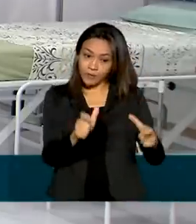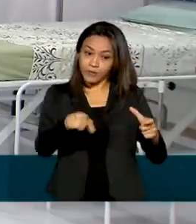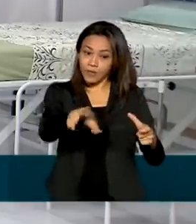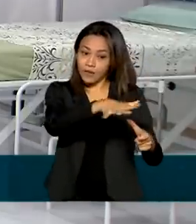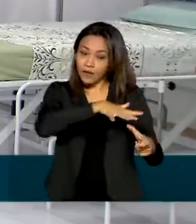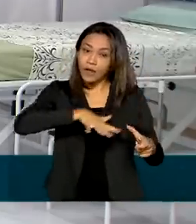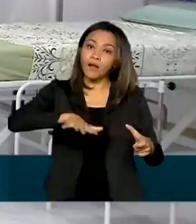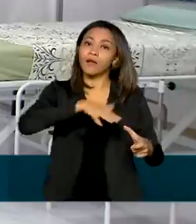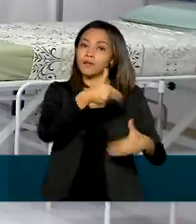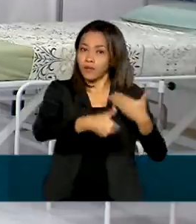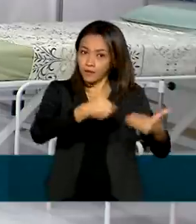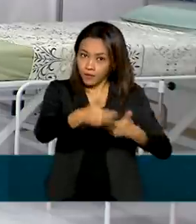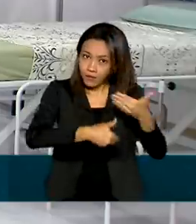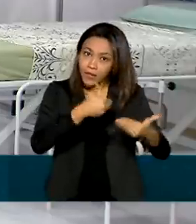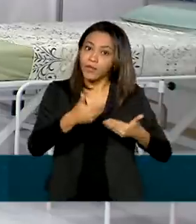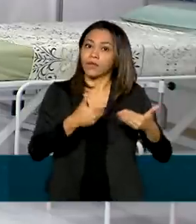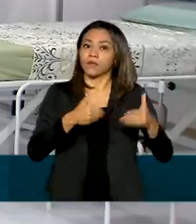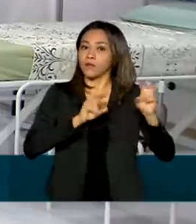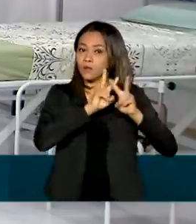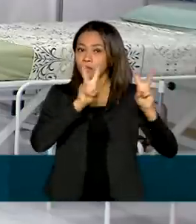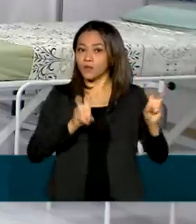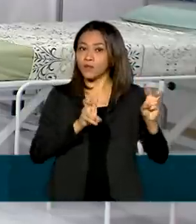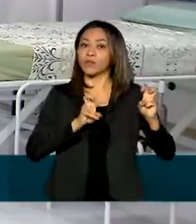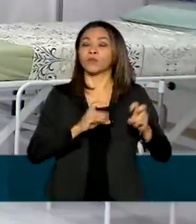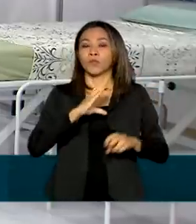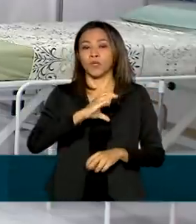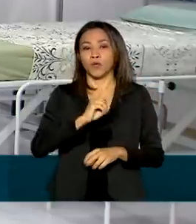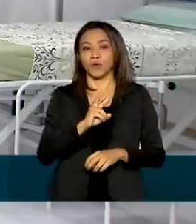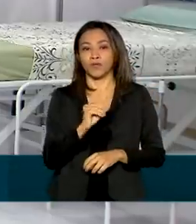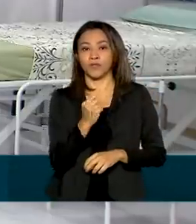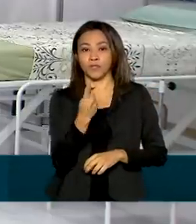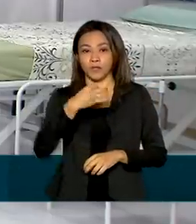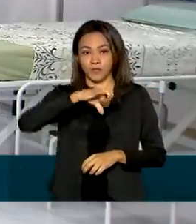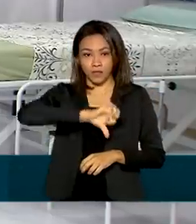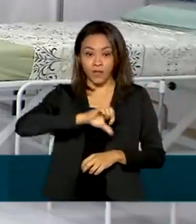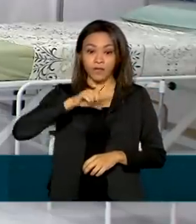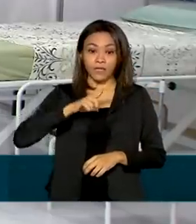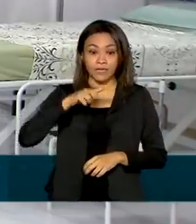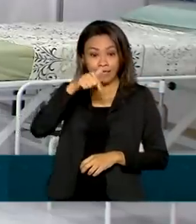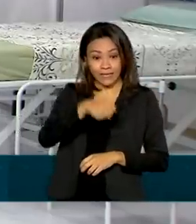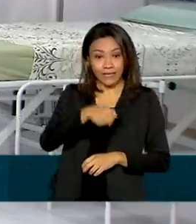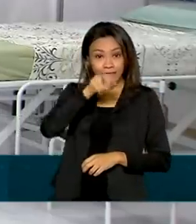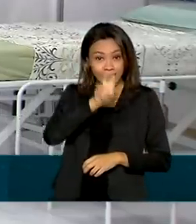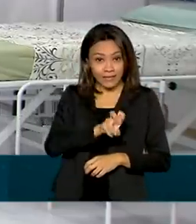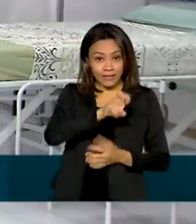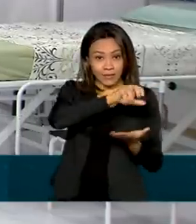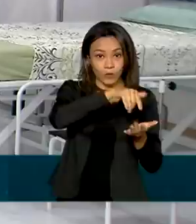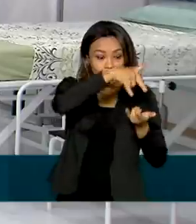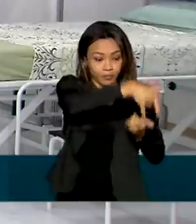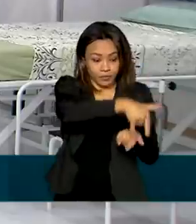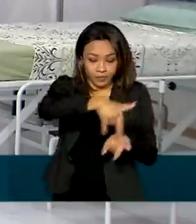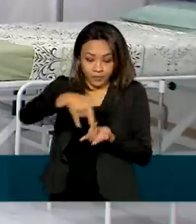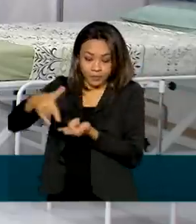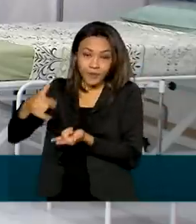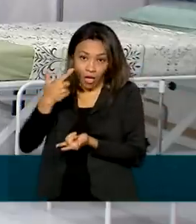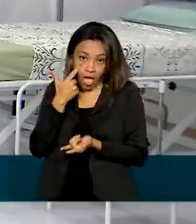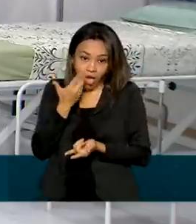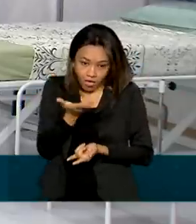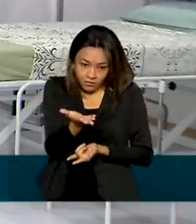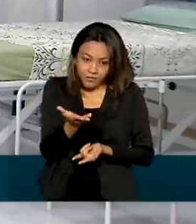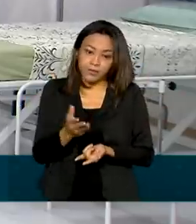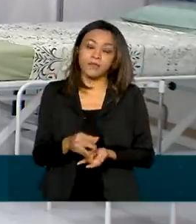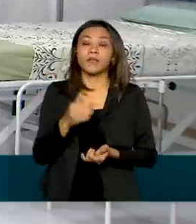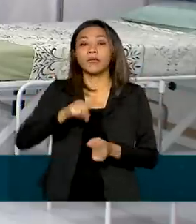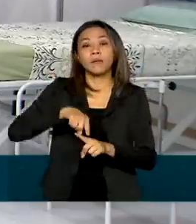Tratamento, o Centro Avançado de Tratamento à Covid, que conta aí com 75 leitos de enfermaria, que é essa aqui que nós estamos, e outros